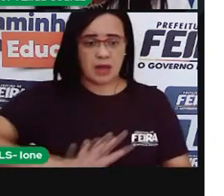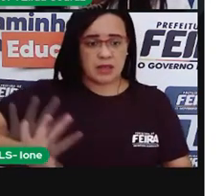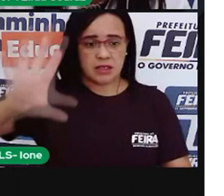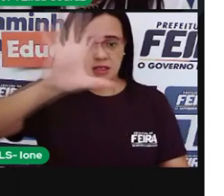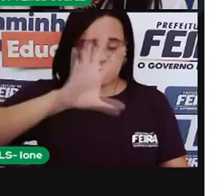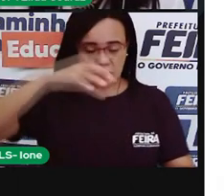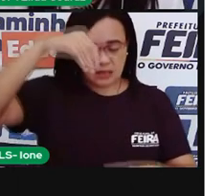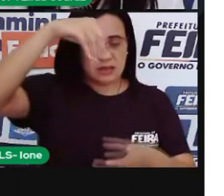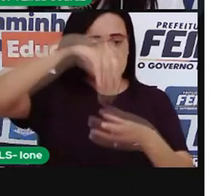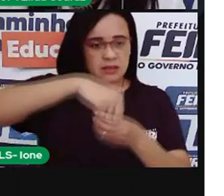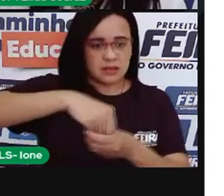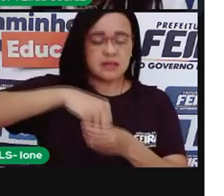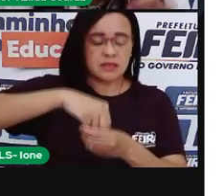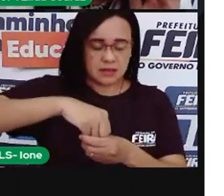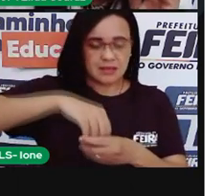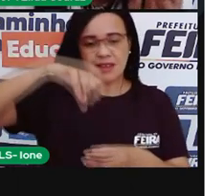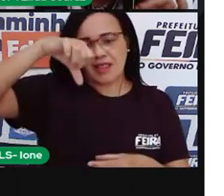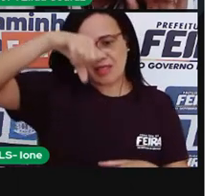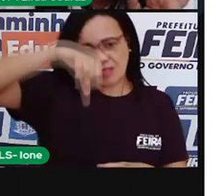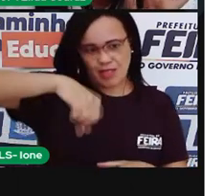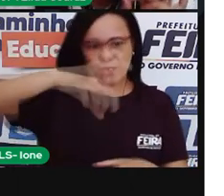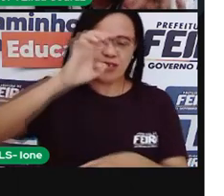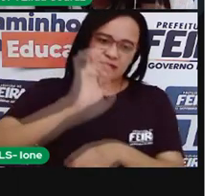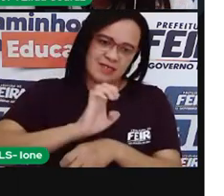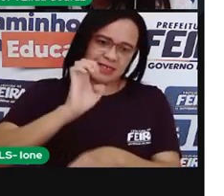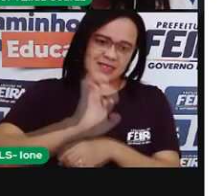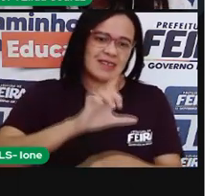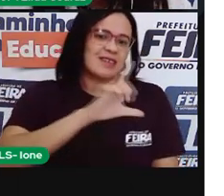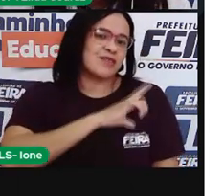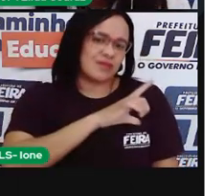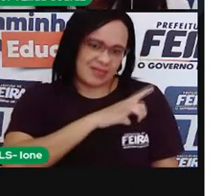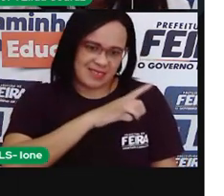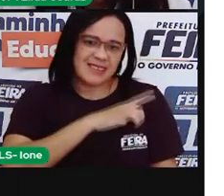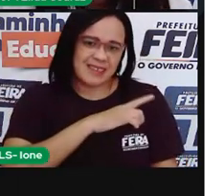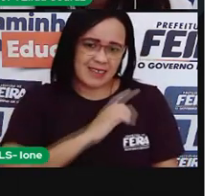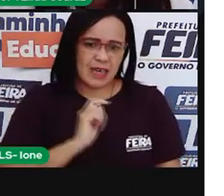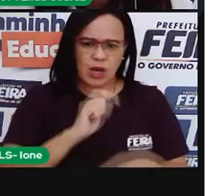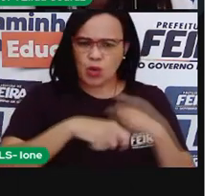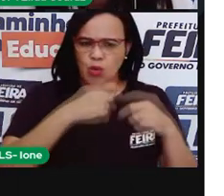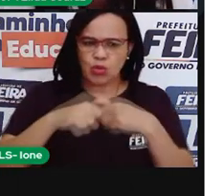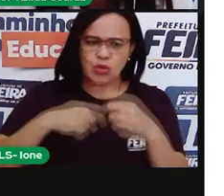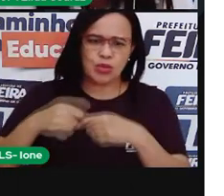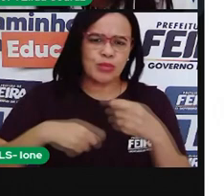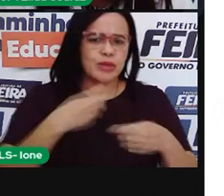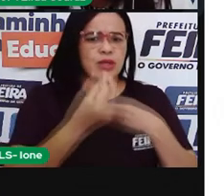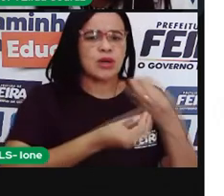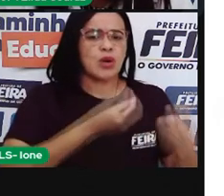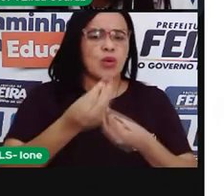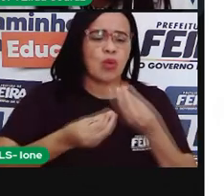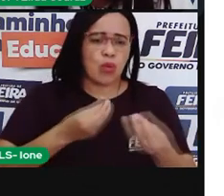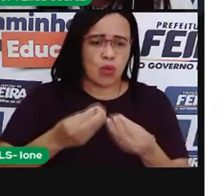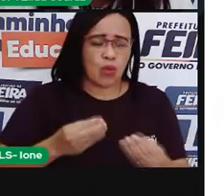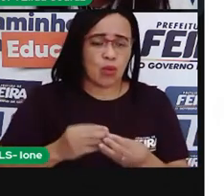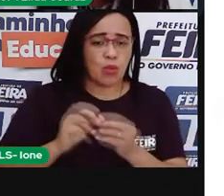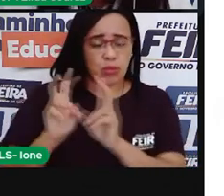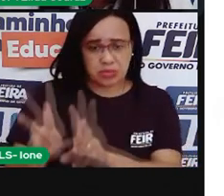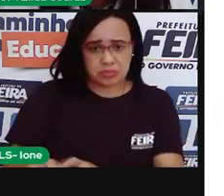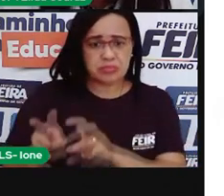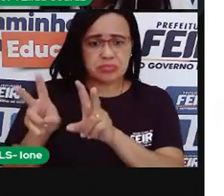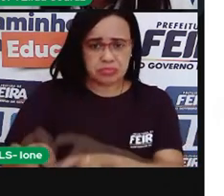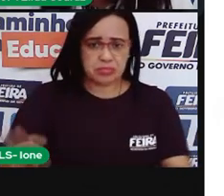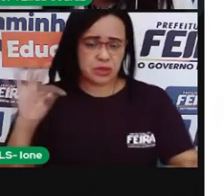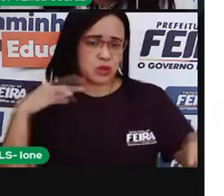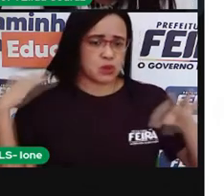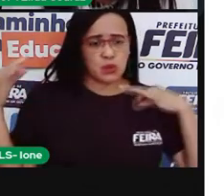estados. Turismo, extrativismo e agropecuária fazem parte da nossa economia. O